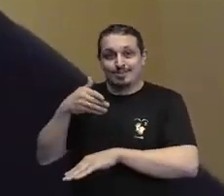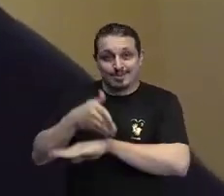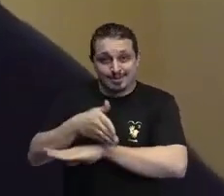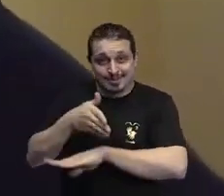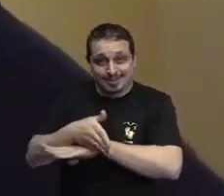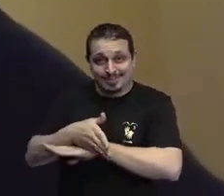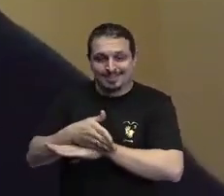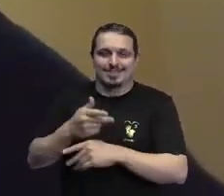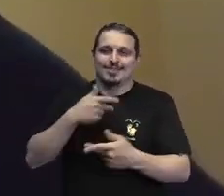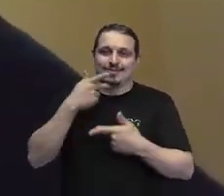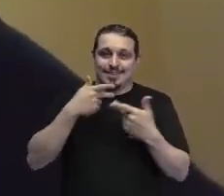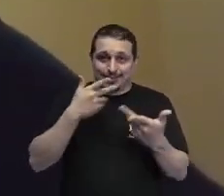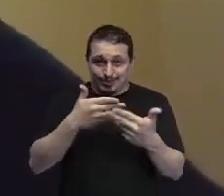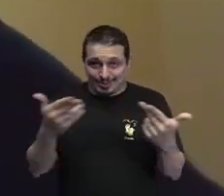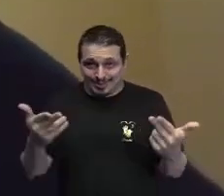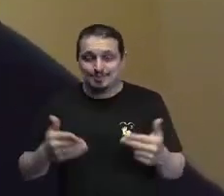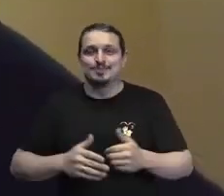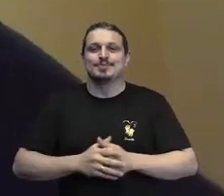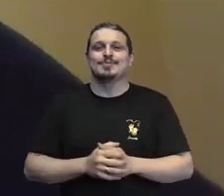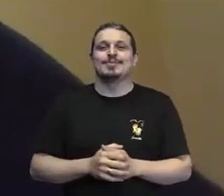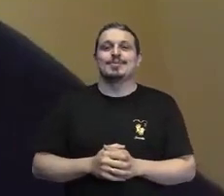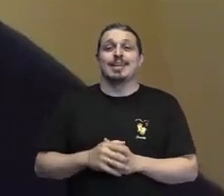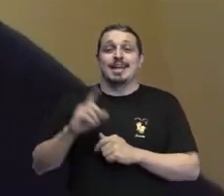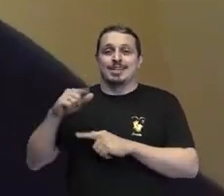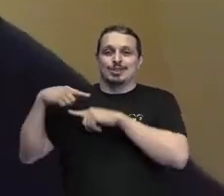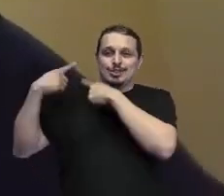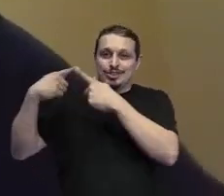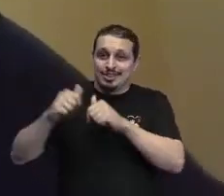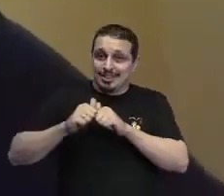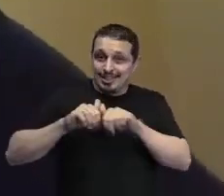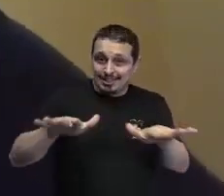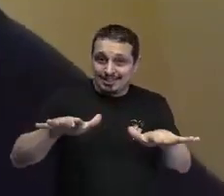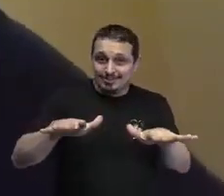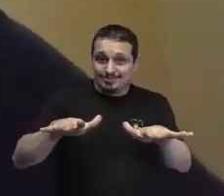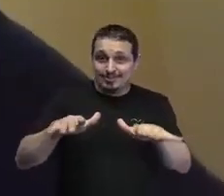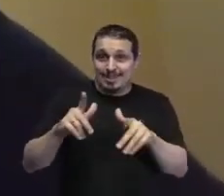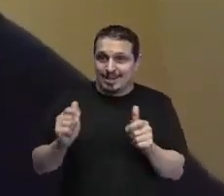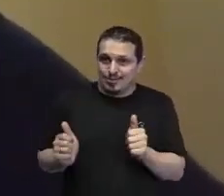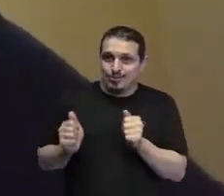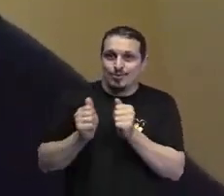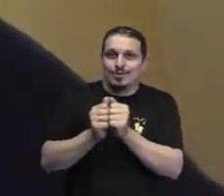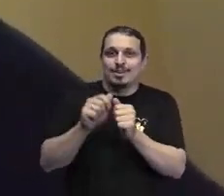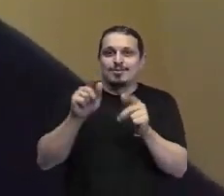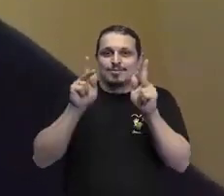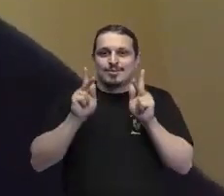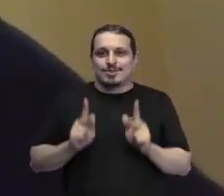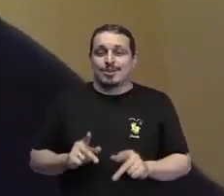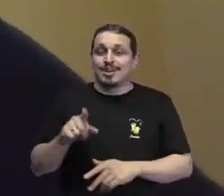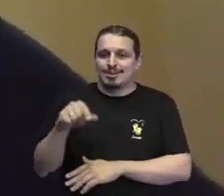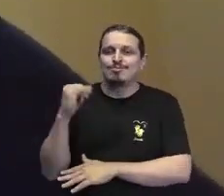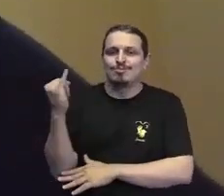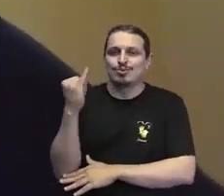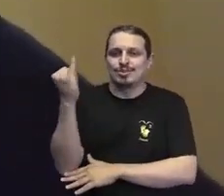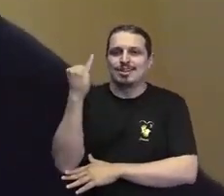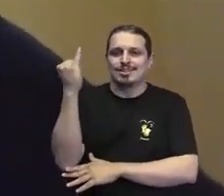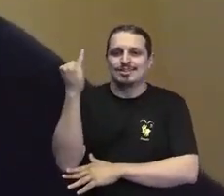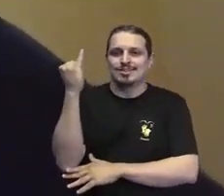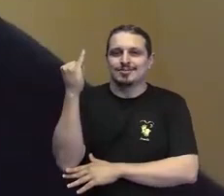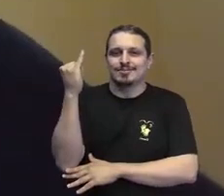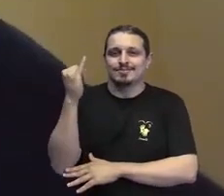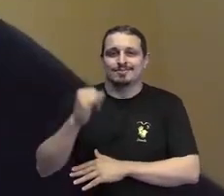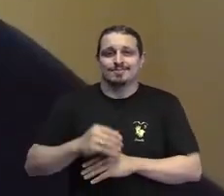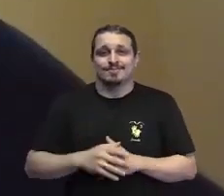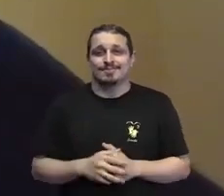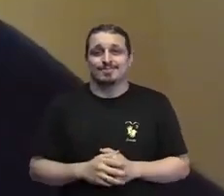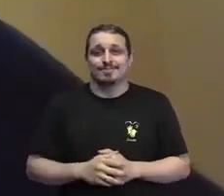congresso, junto a muita gente importante e que trabalha em prol